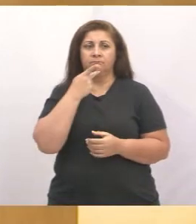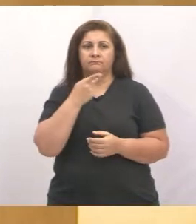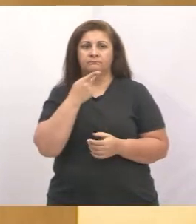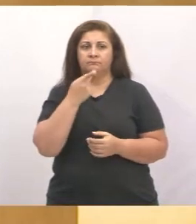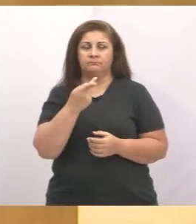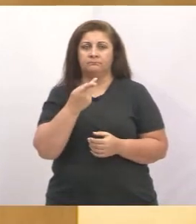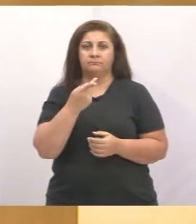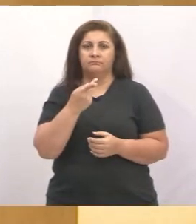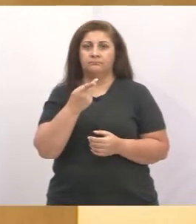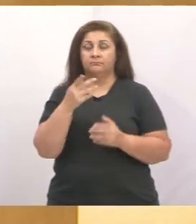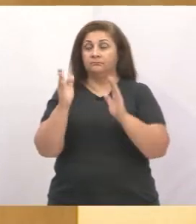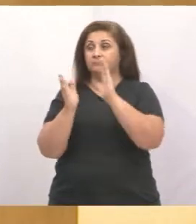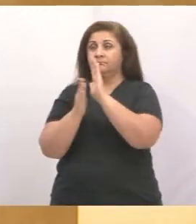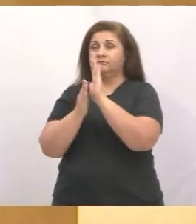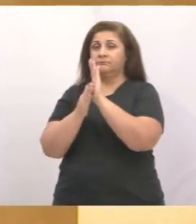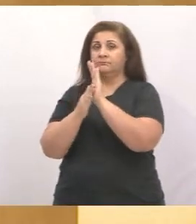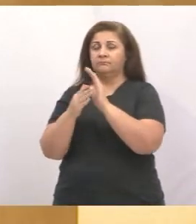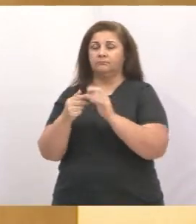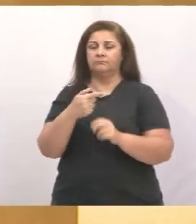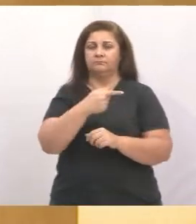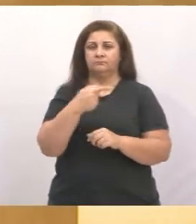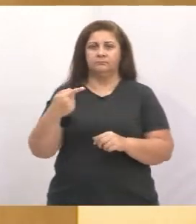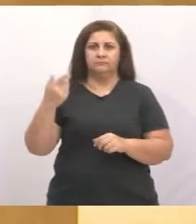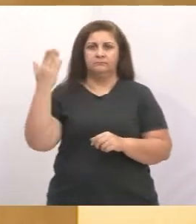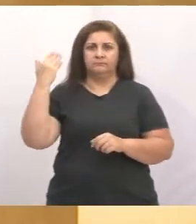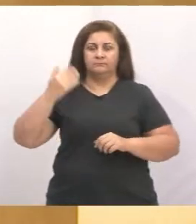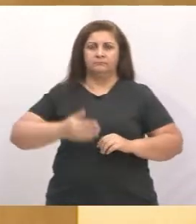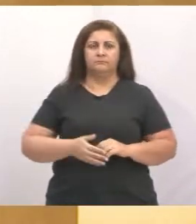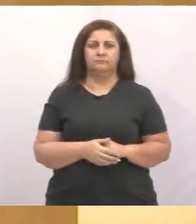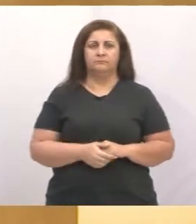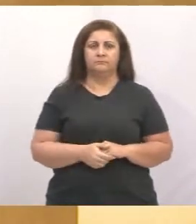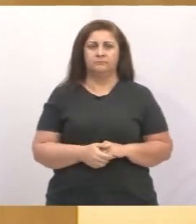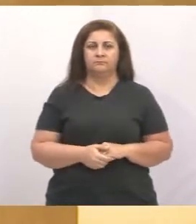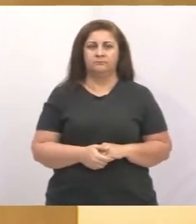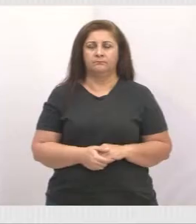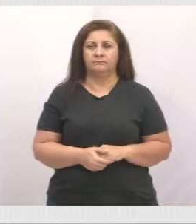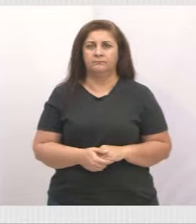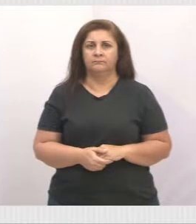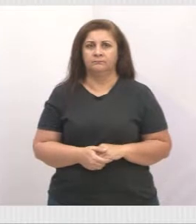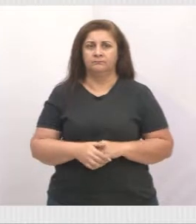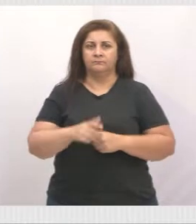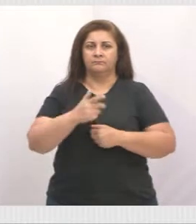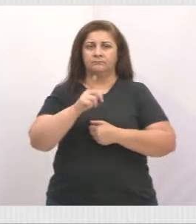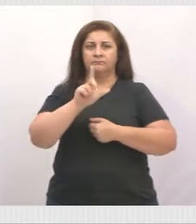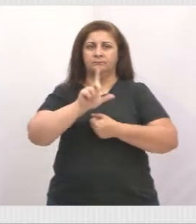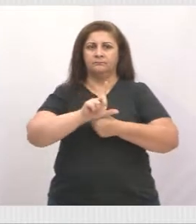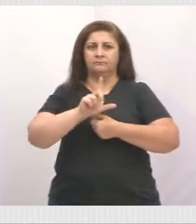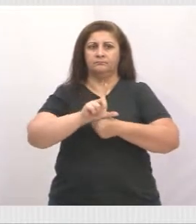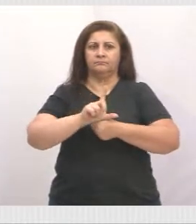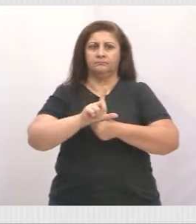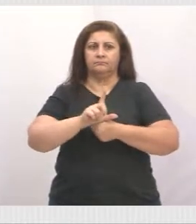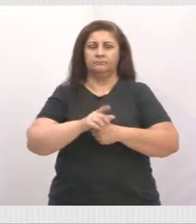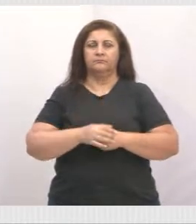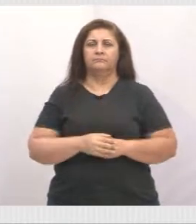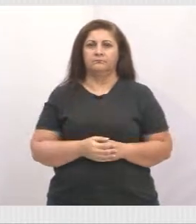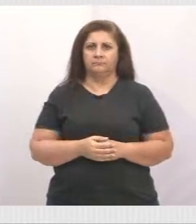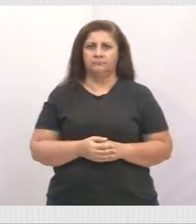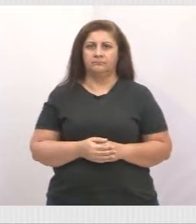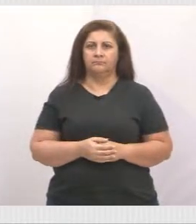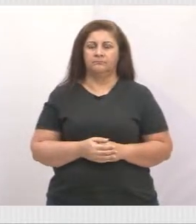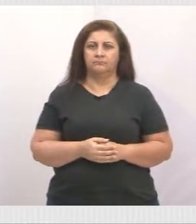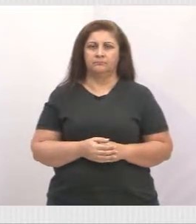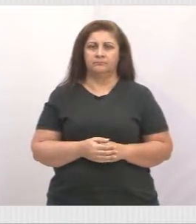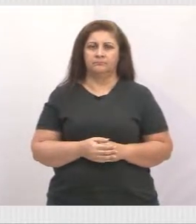homenagem que fizemos semana passada, que foi a do líder comunitário. Um